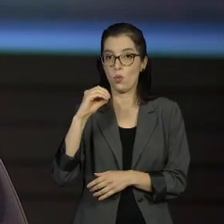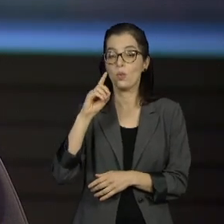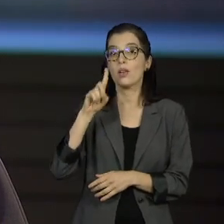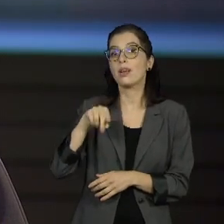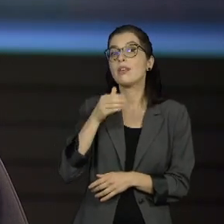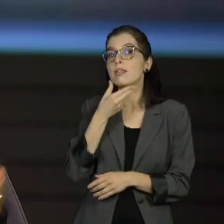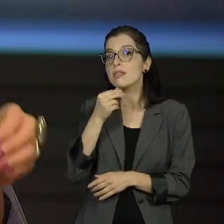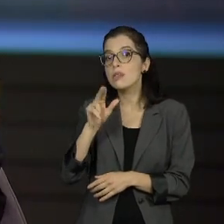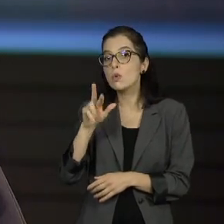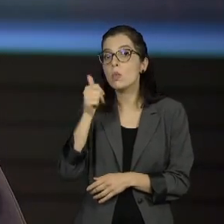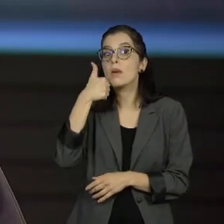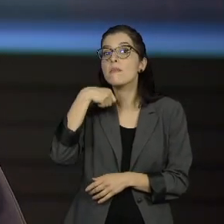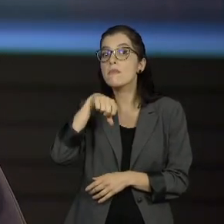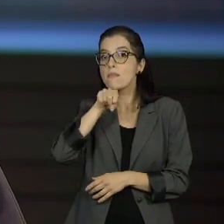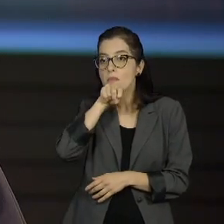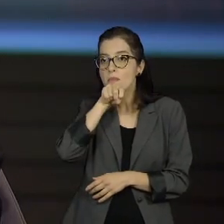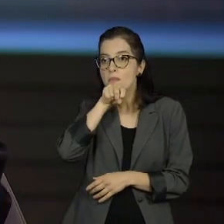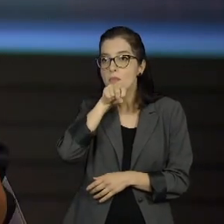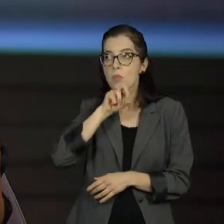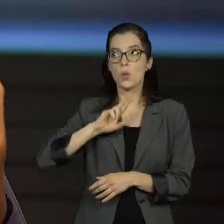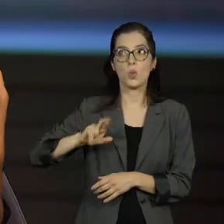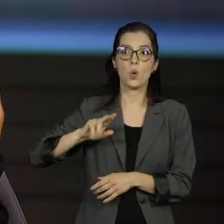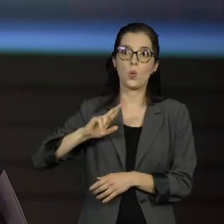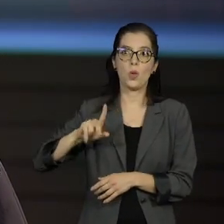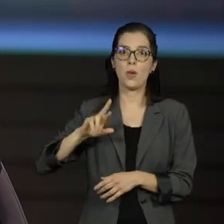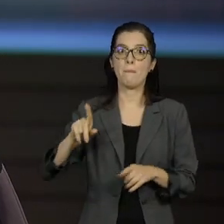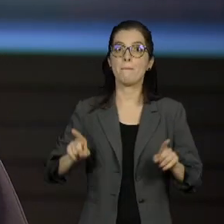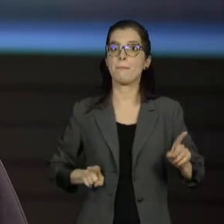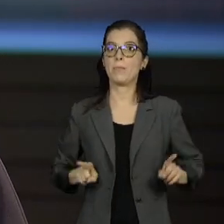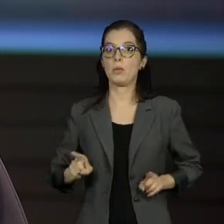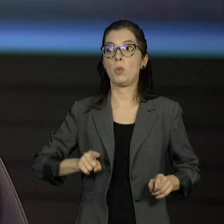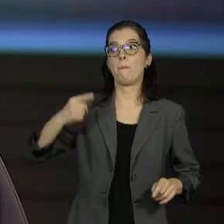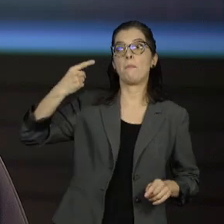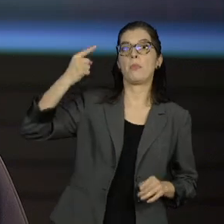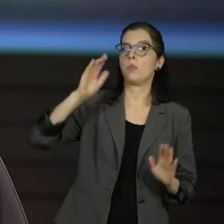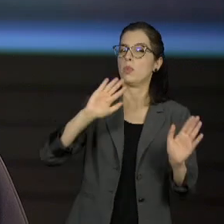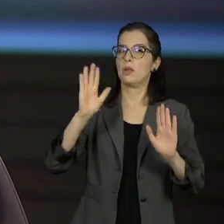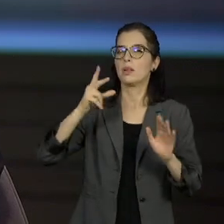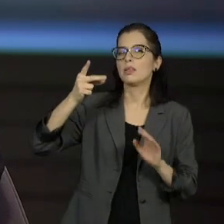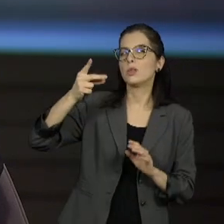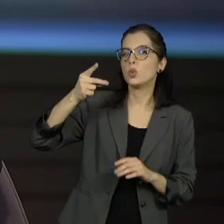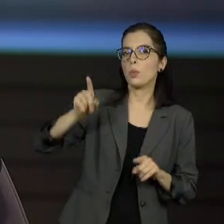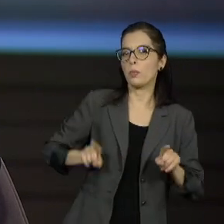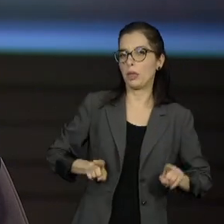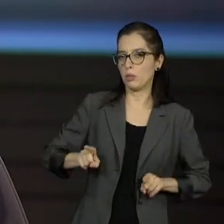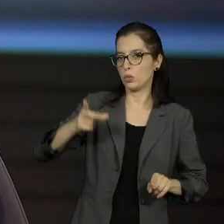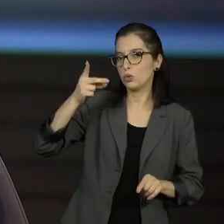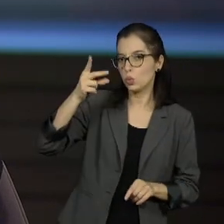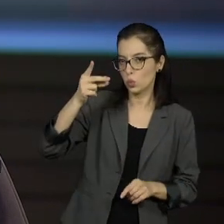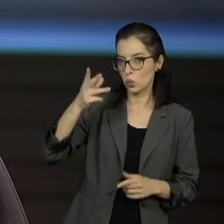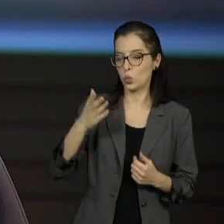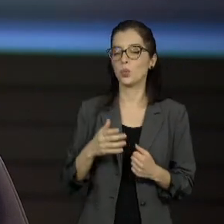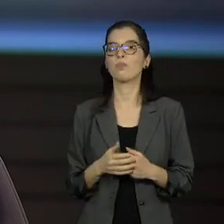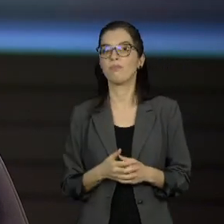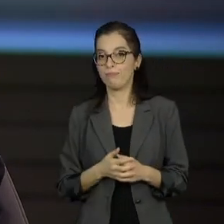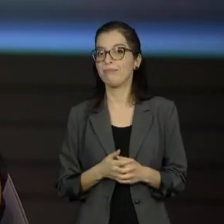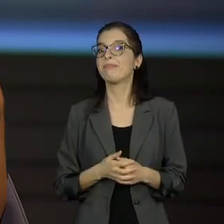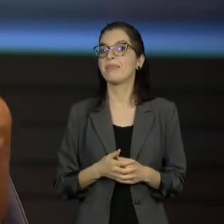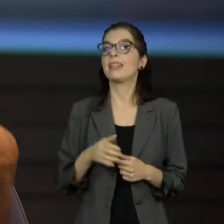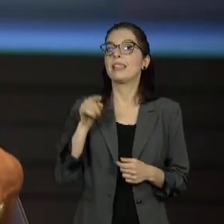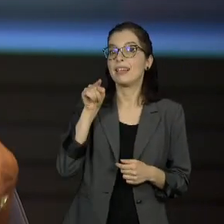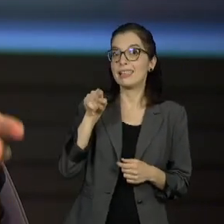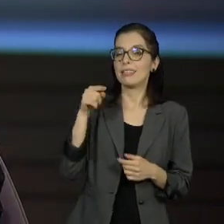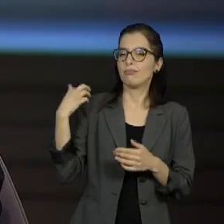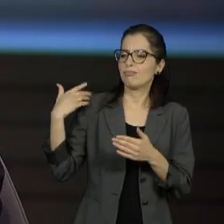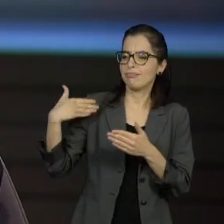em segundo grau, mas são da mesma geração. E uma briga que vem há bastante tempo e que ganhou conotações mais sérias agora, ela